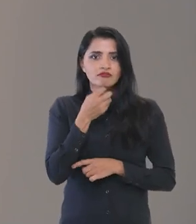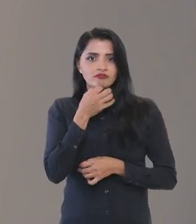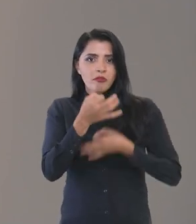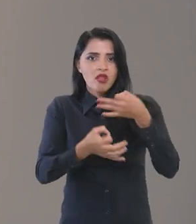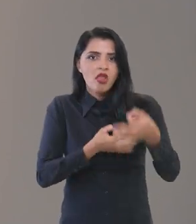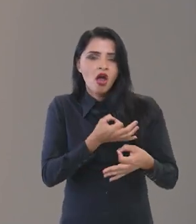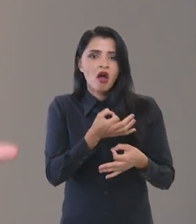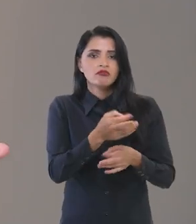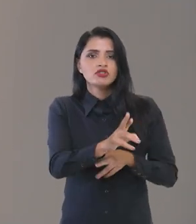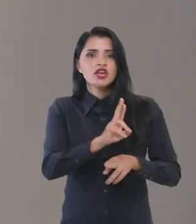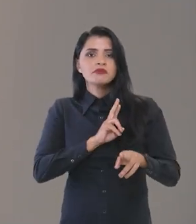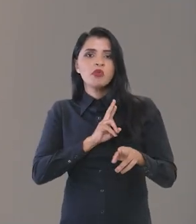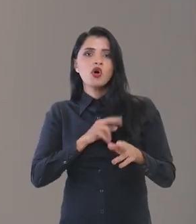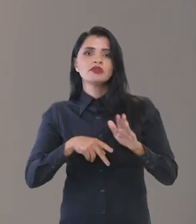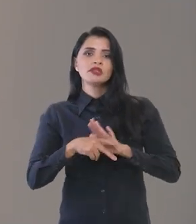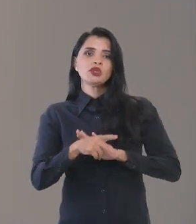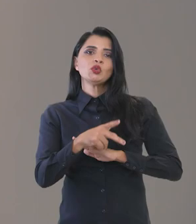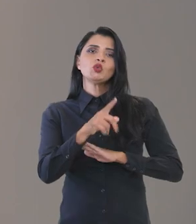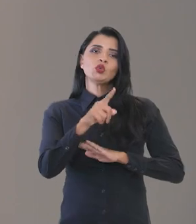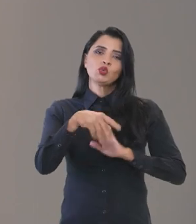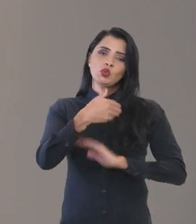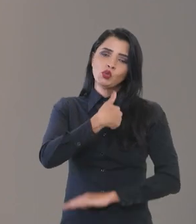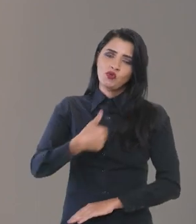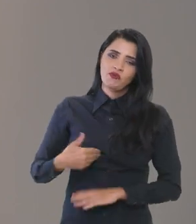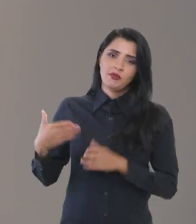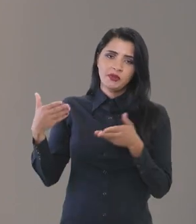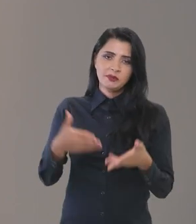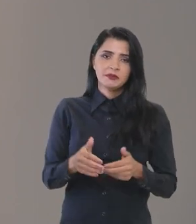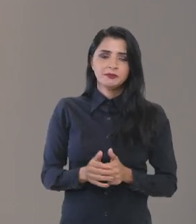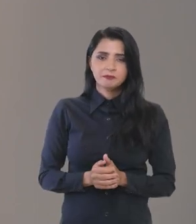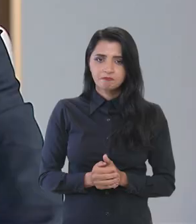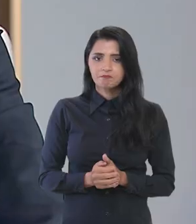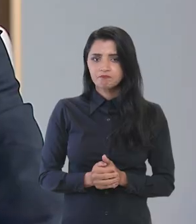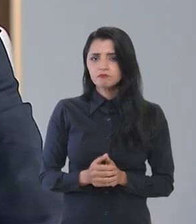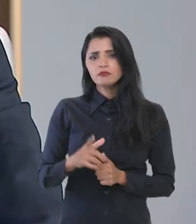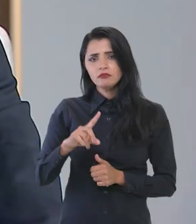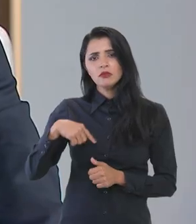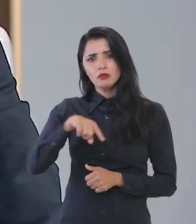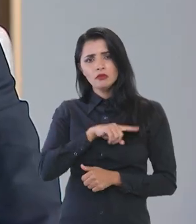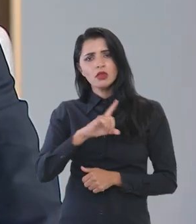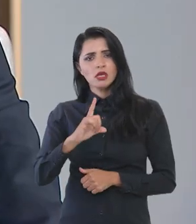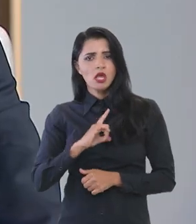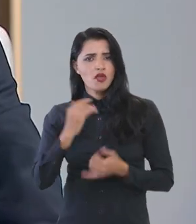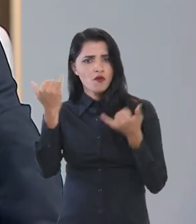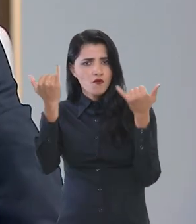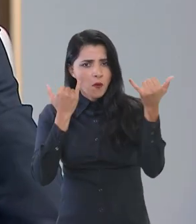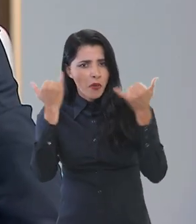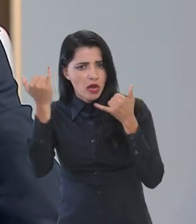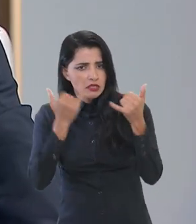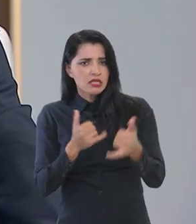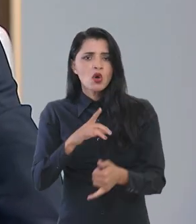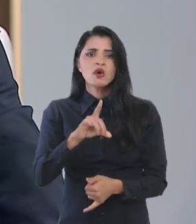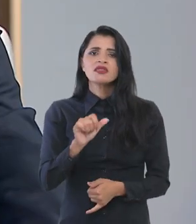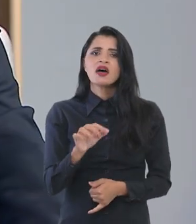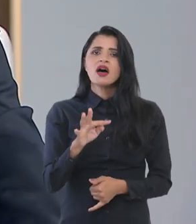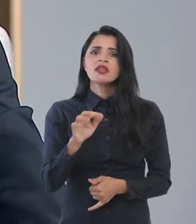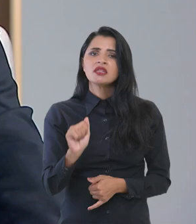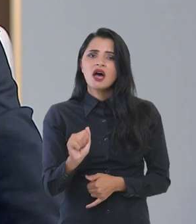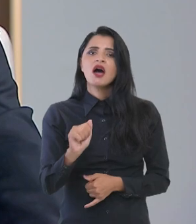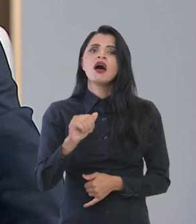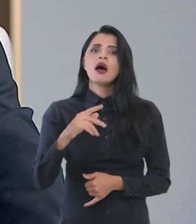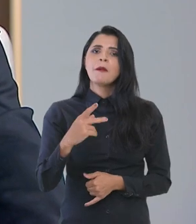escuta e de devolutivas do governo a essa participação. A gente tem a informação de que, segundo o Dataprev,